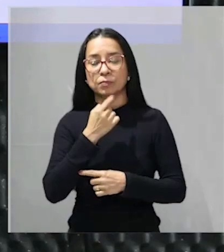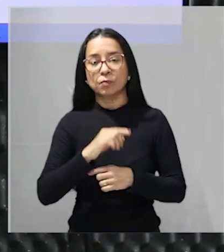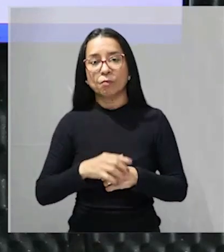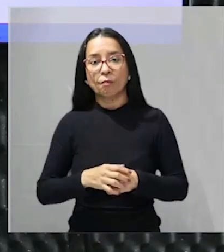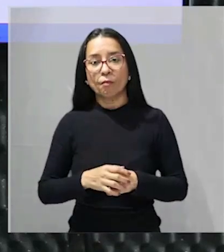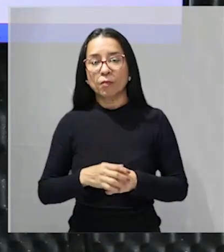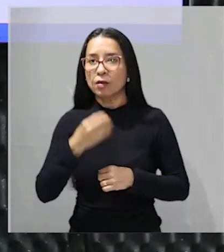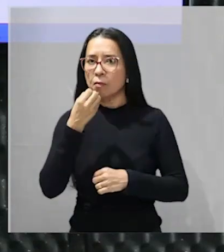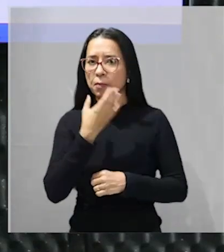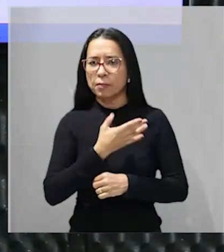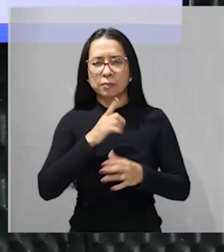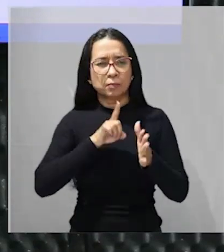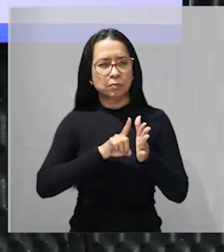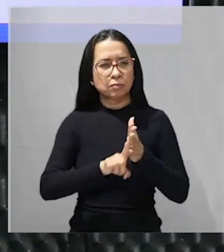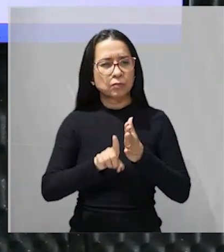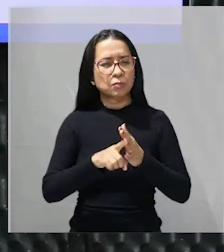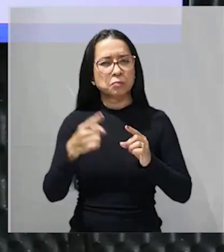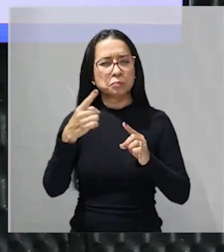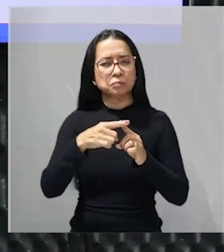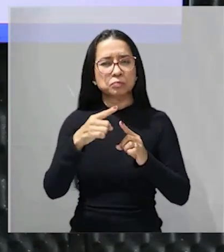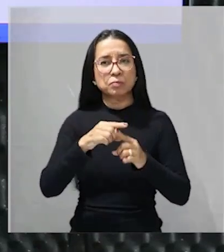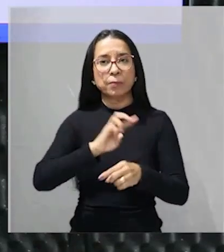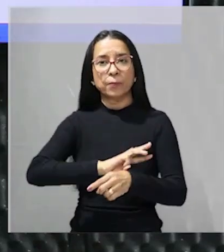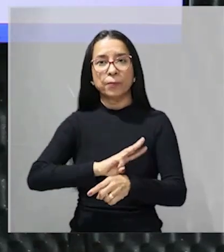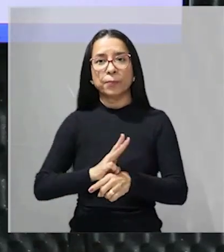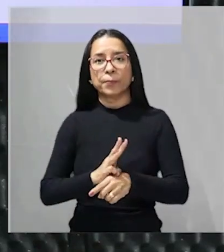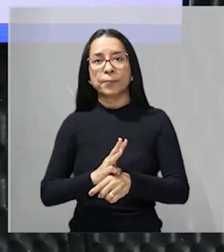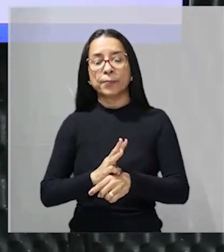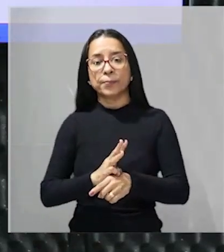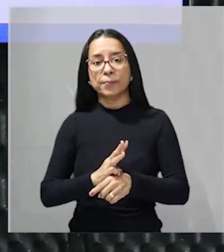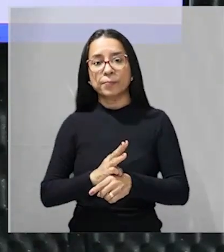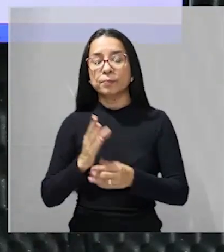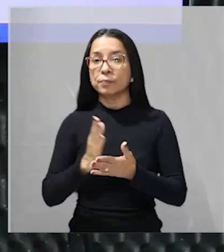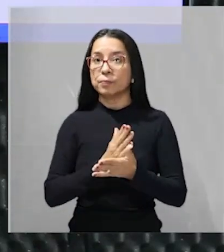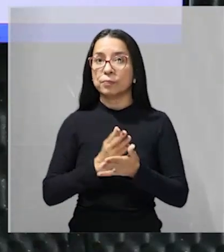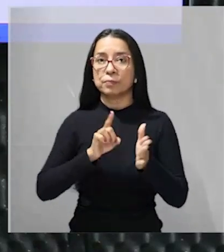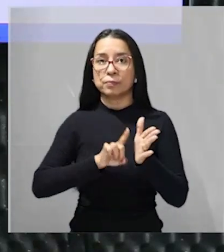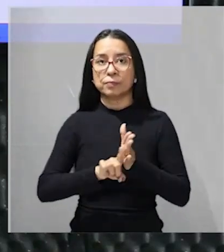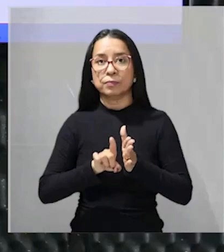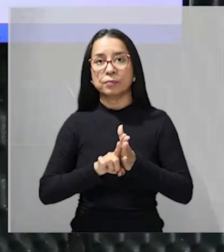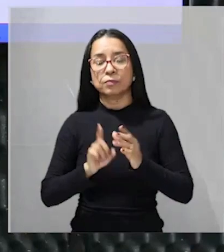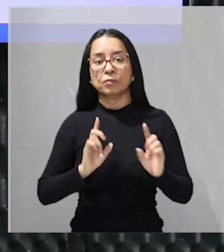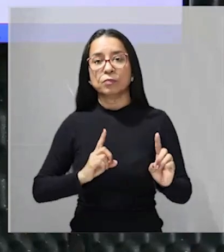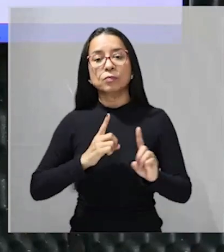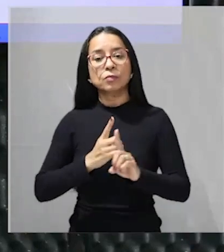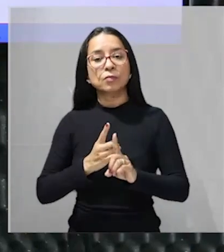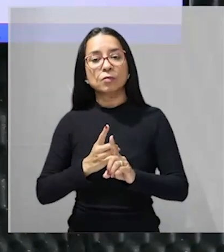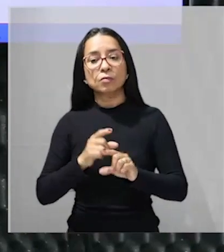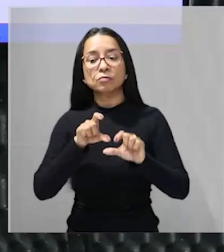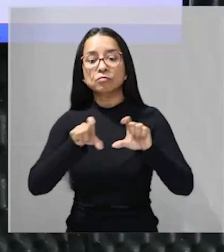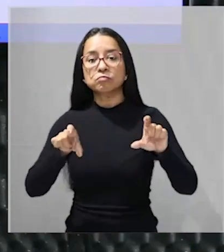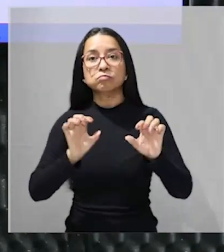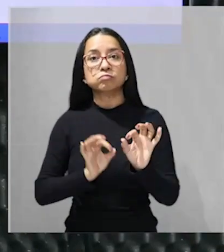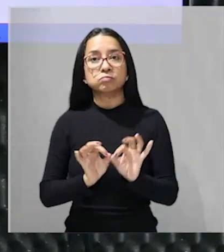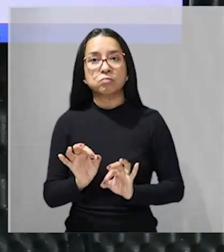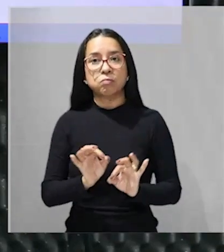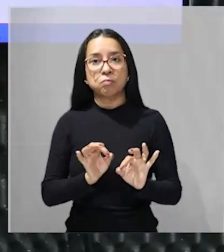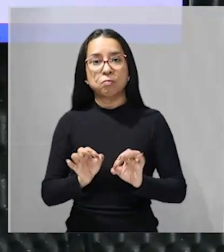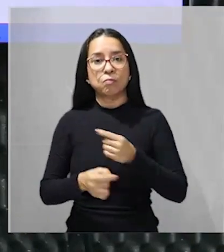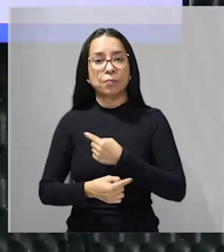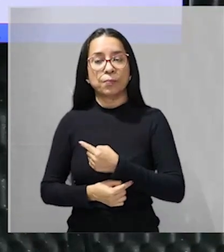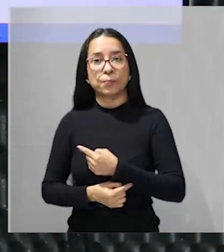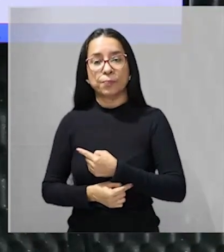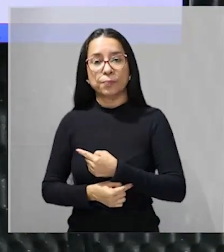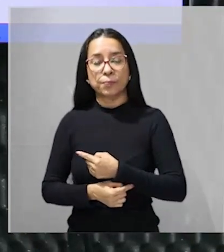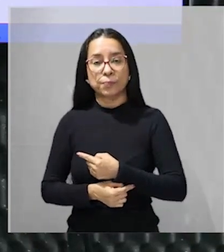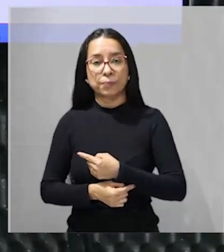isso é bem questão do modelo de UEMA algumas questões você encontra nesse formato e aí